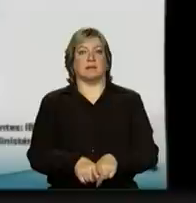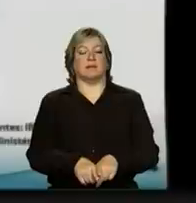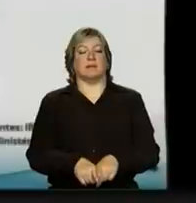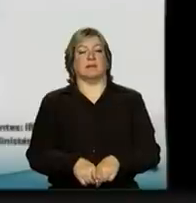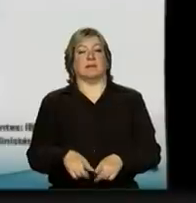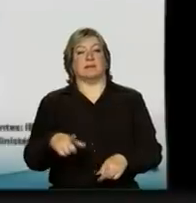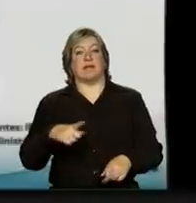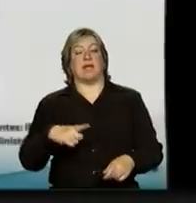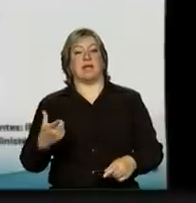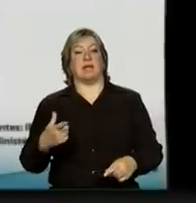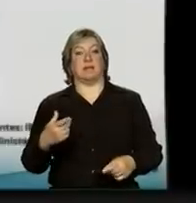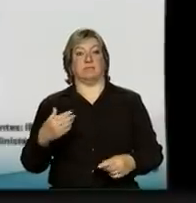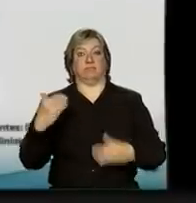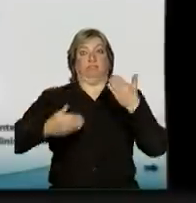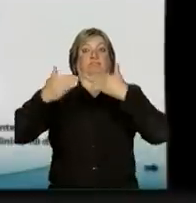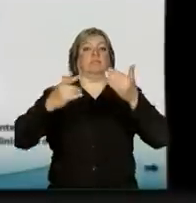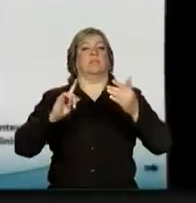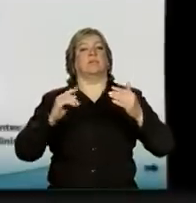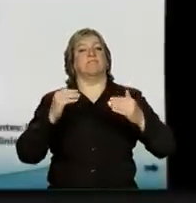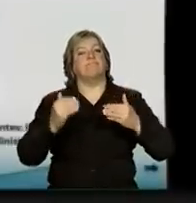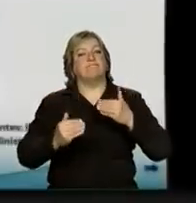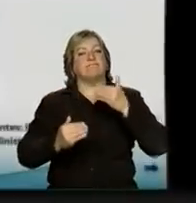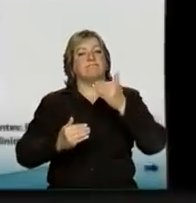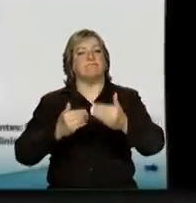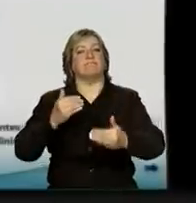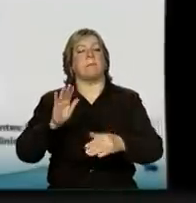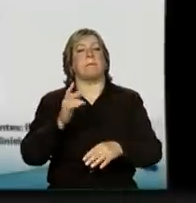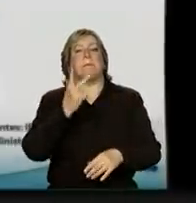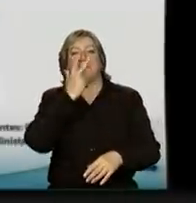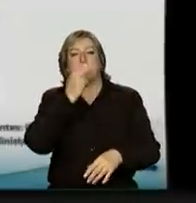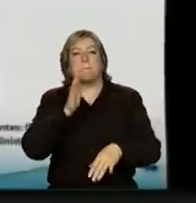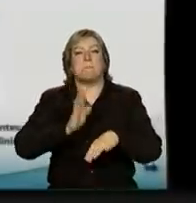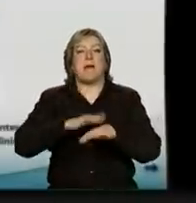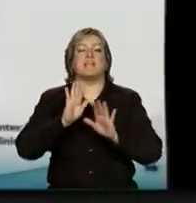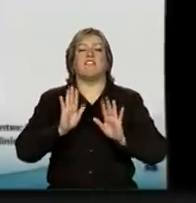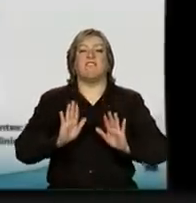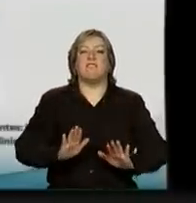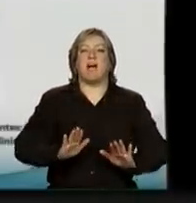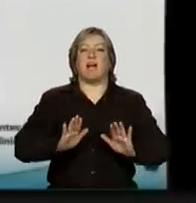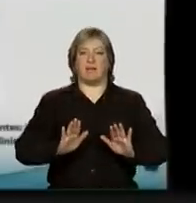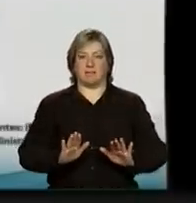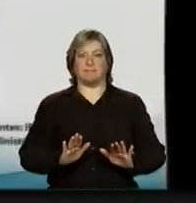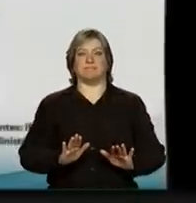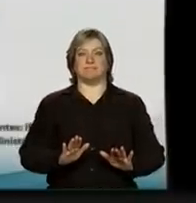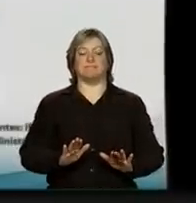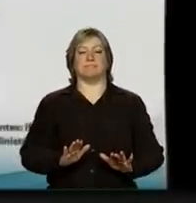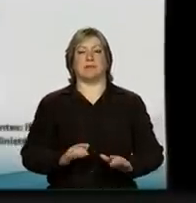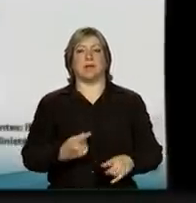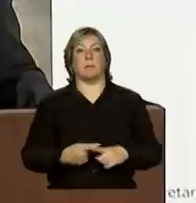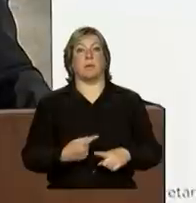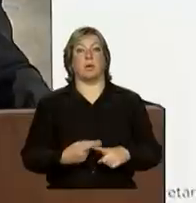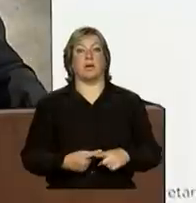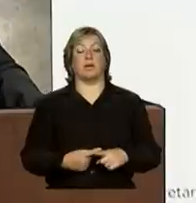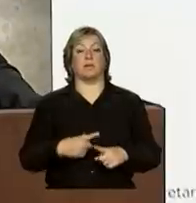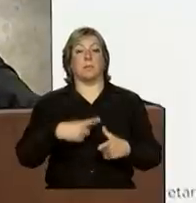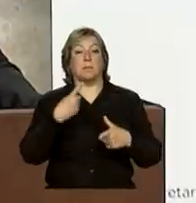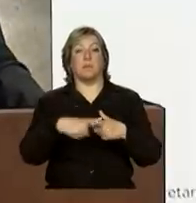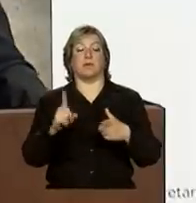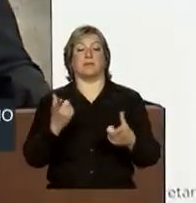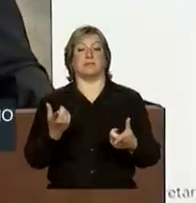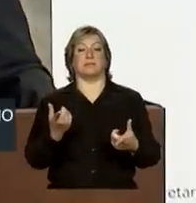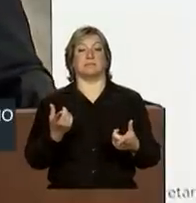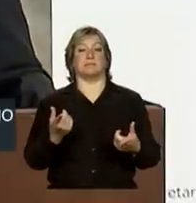desacelerado o seu crescimento e se defrontado com problemas